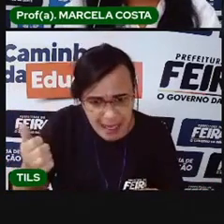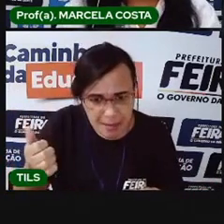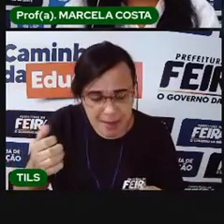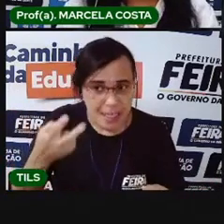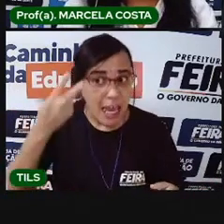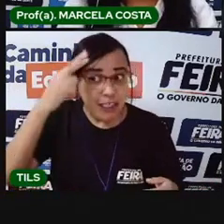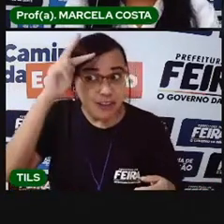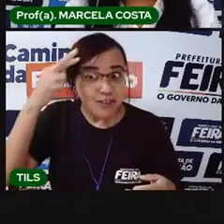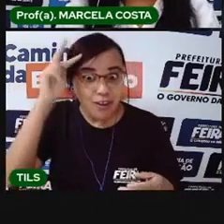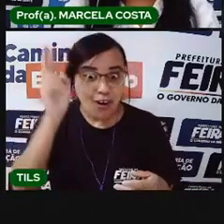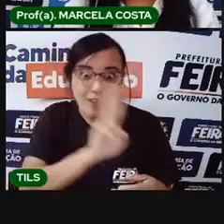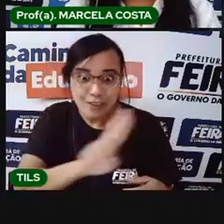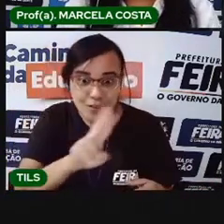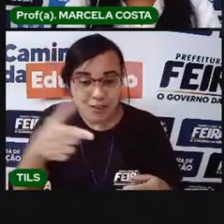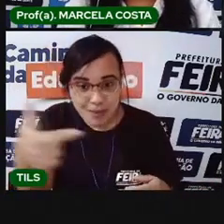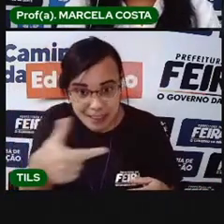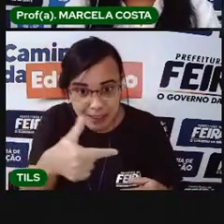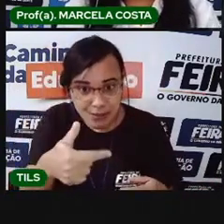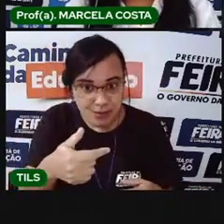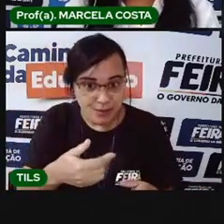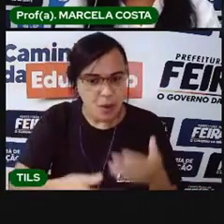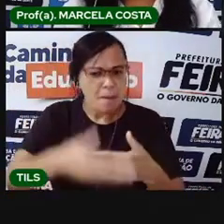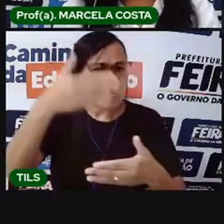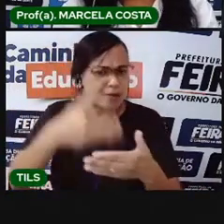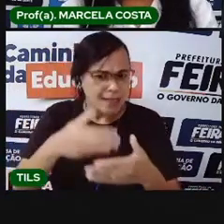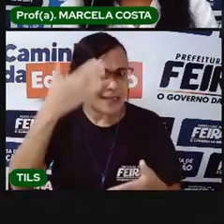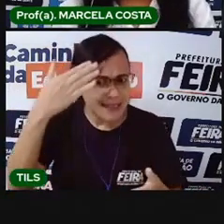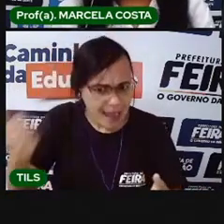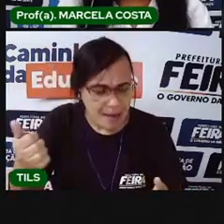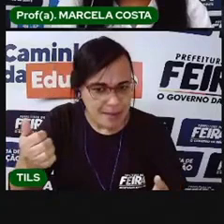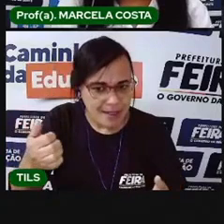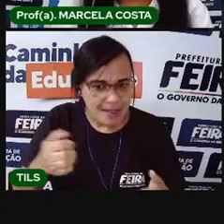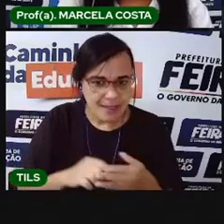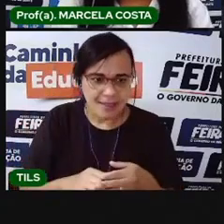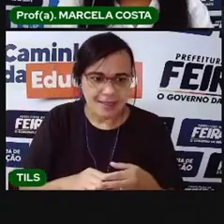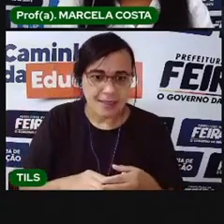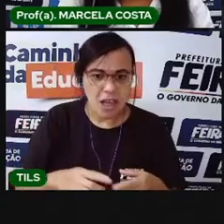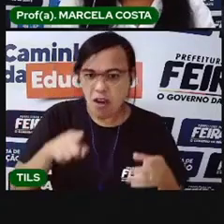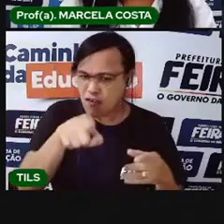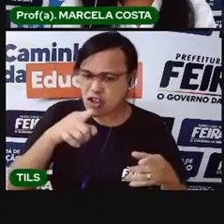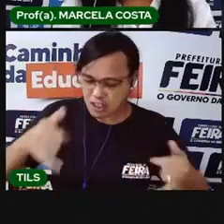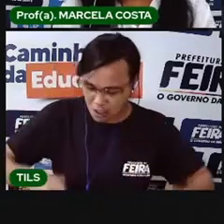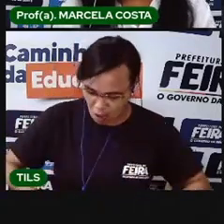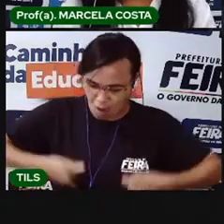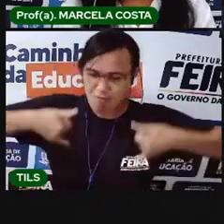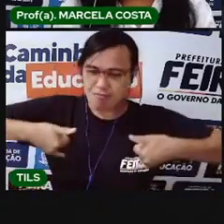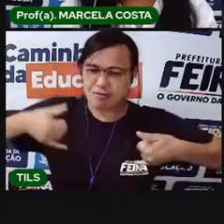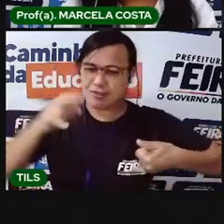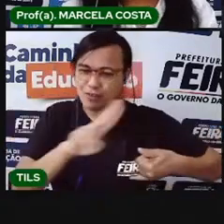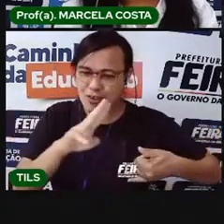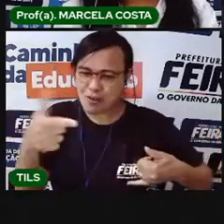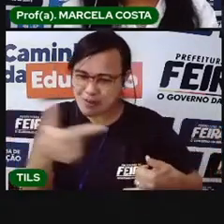história que tem por trás no seu sobrenome? Você tem orgulho? Eu, por exemplo,